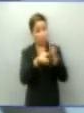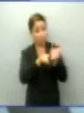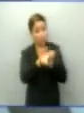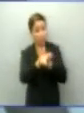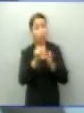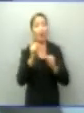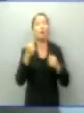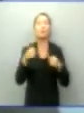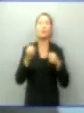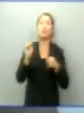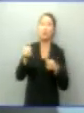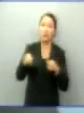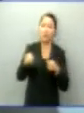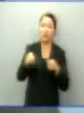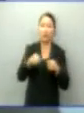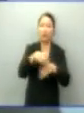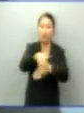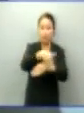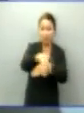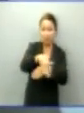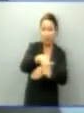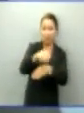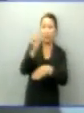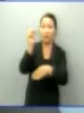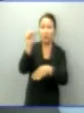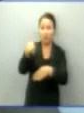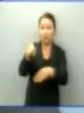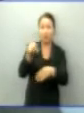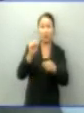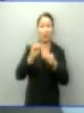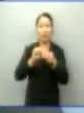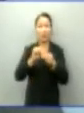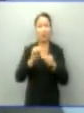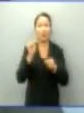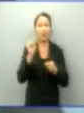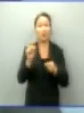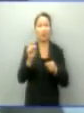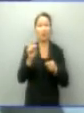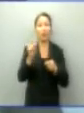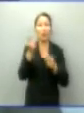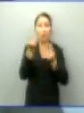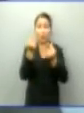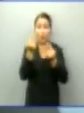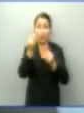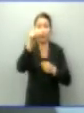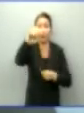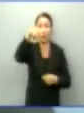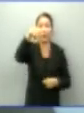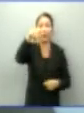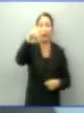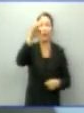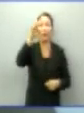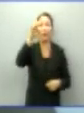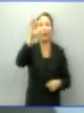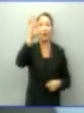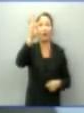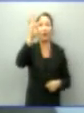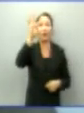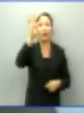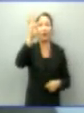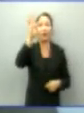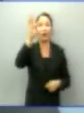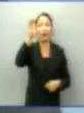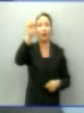temos que investir nas rodovias. Nós vamos fazer com que os recursos do FETAB sejam aplicados nos seus objetivos.